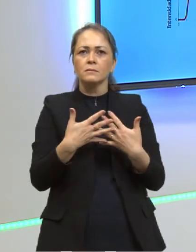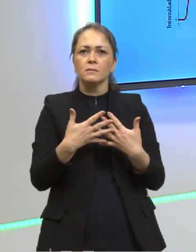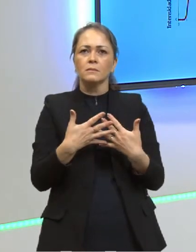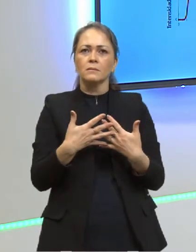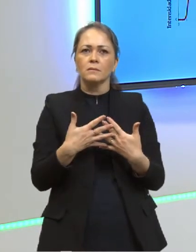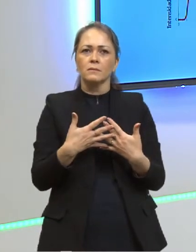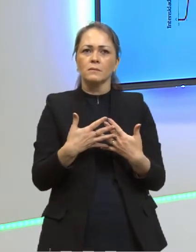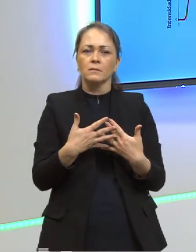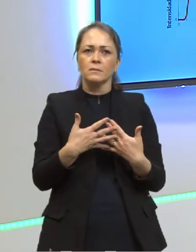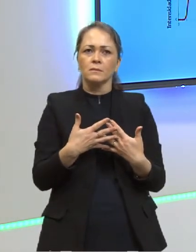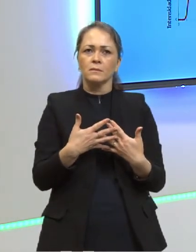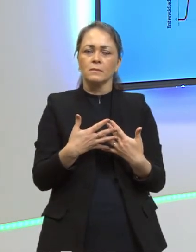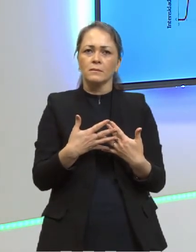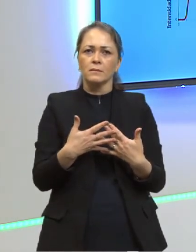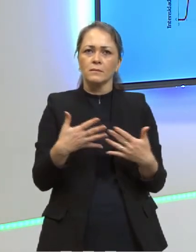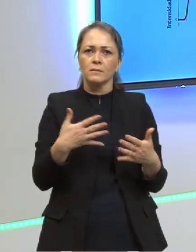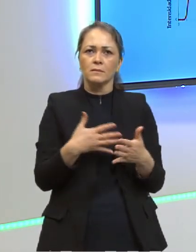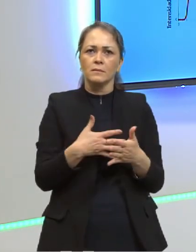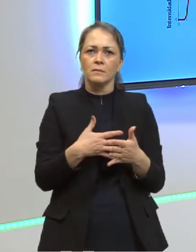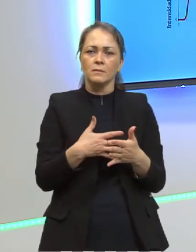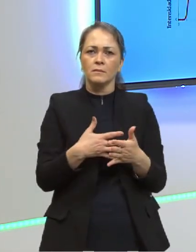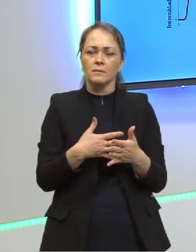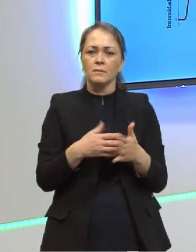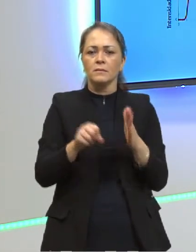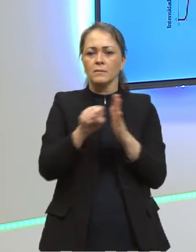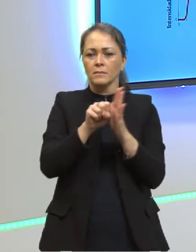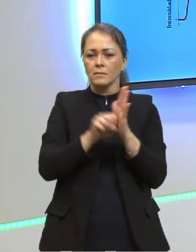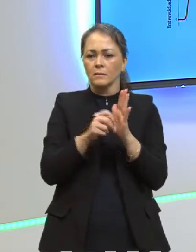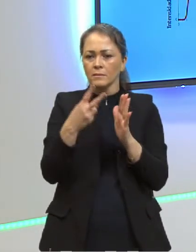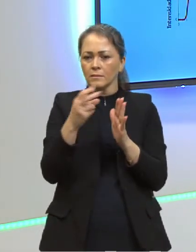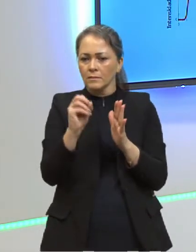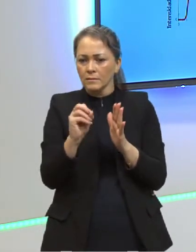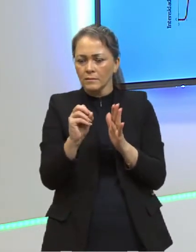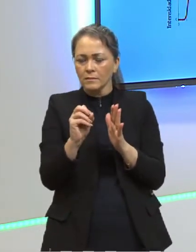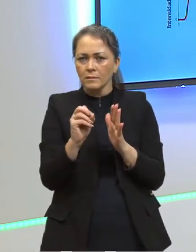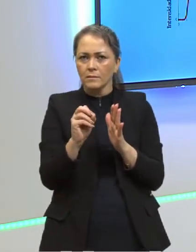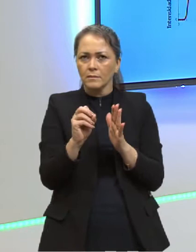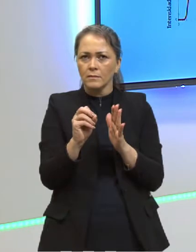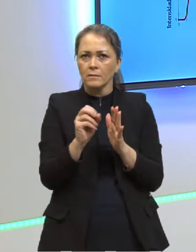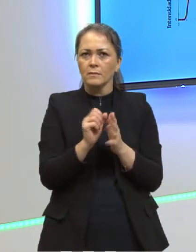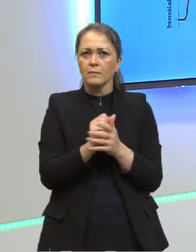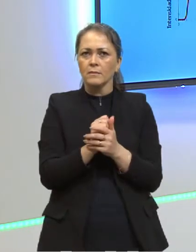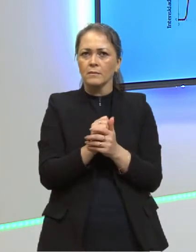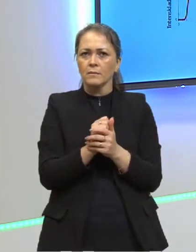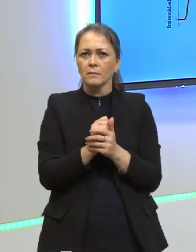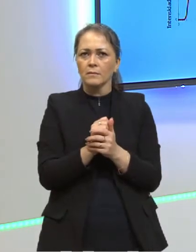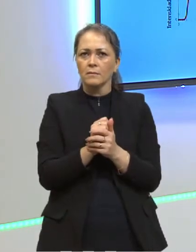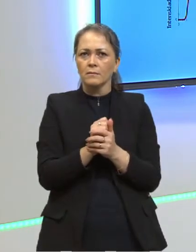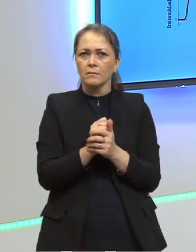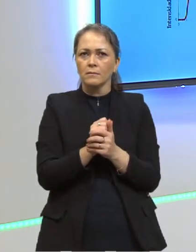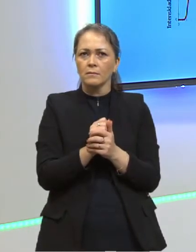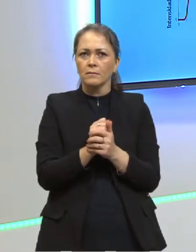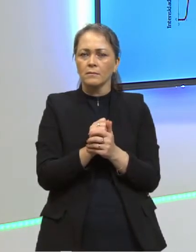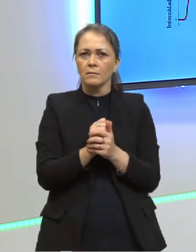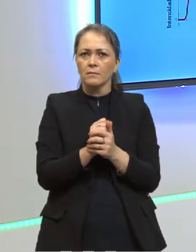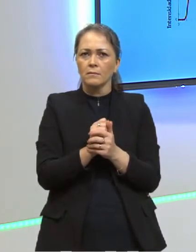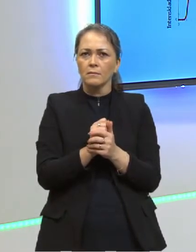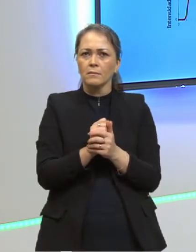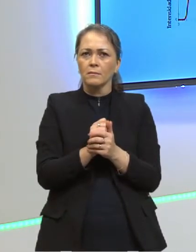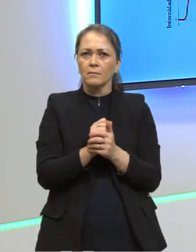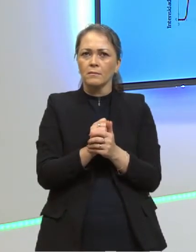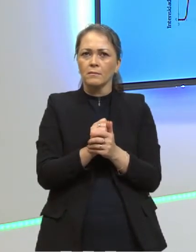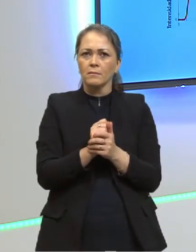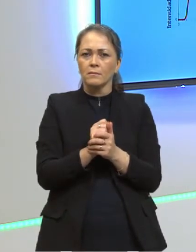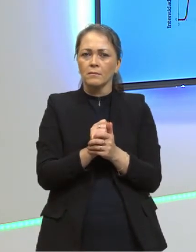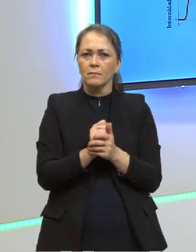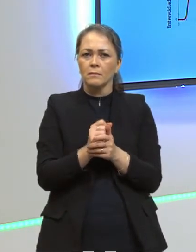que até então, até 1900, até o século XX, gente, imaginem bem, são, para contar, são 1900